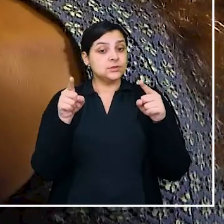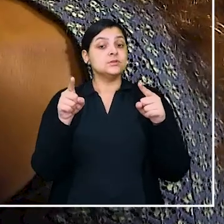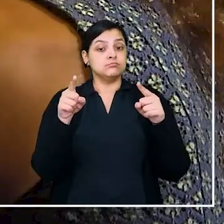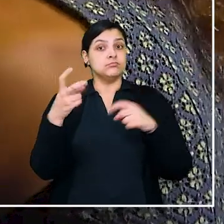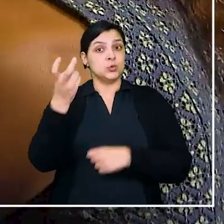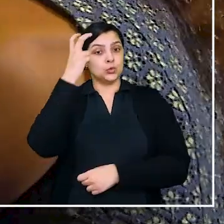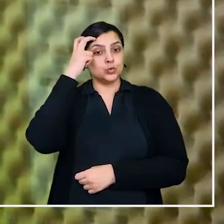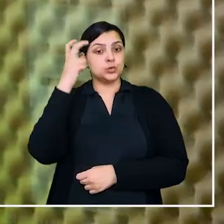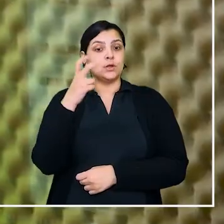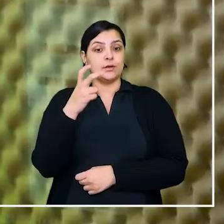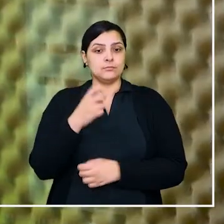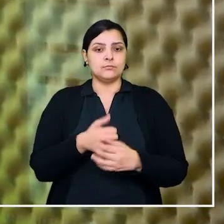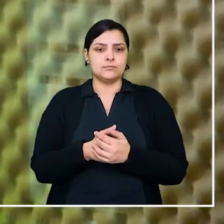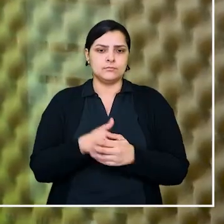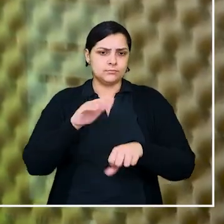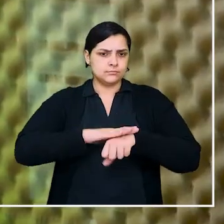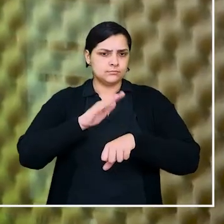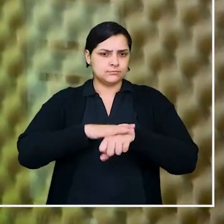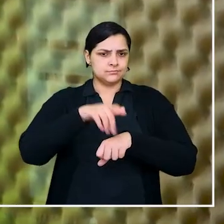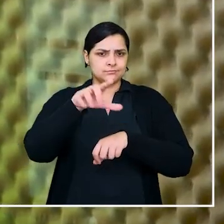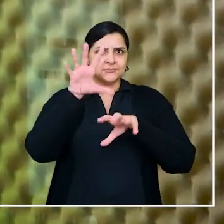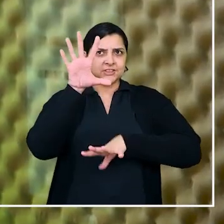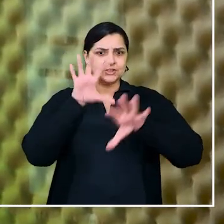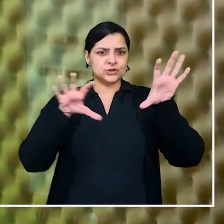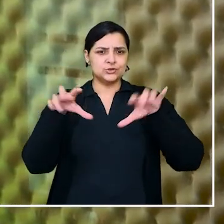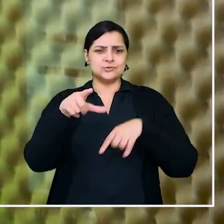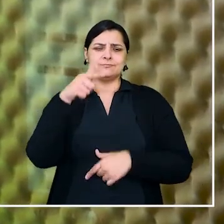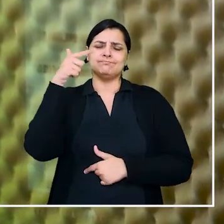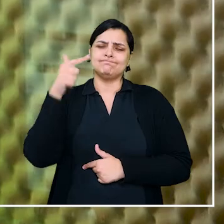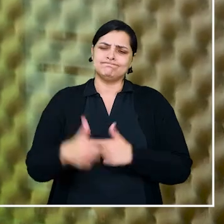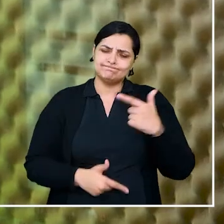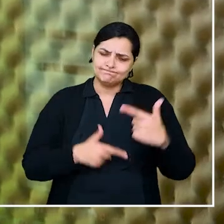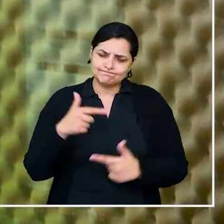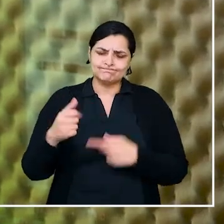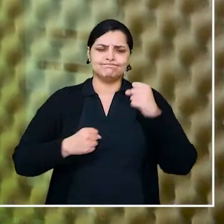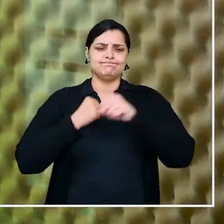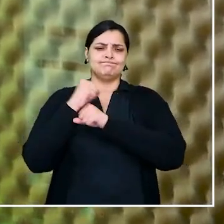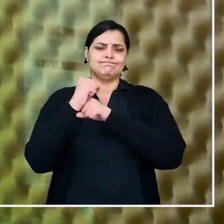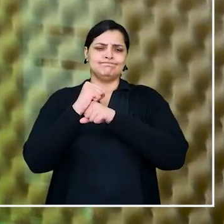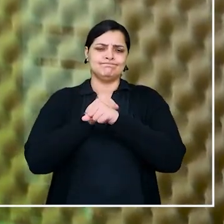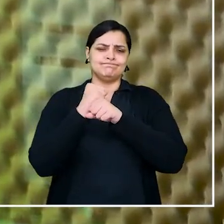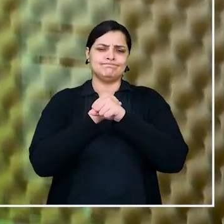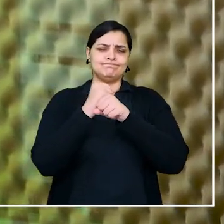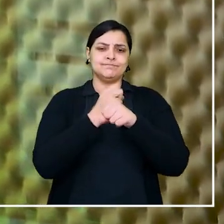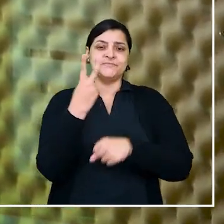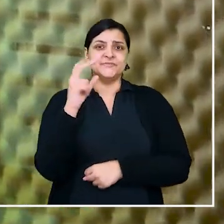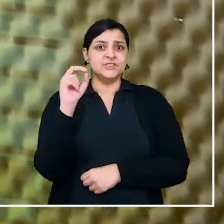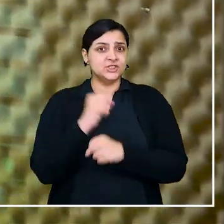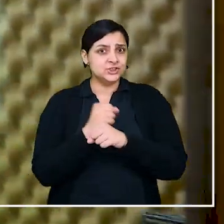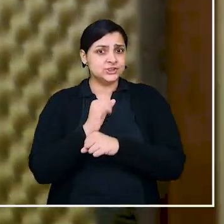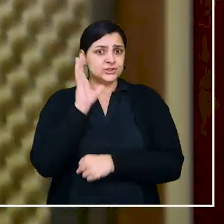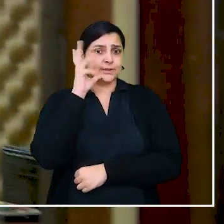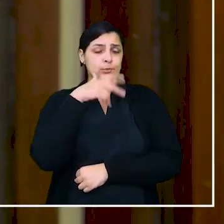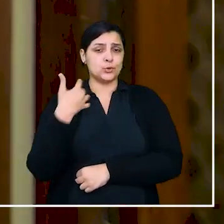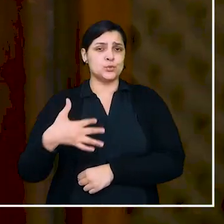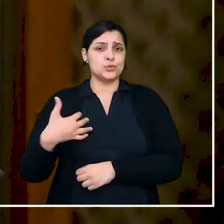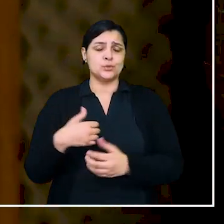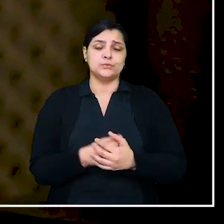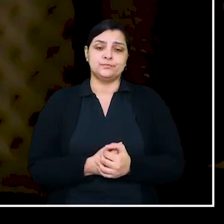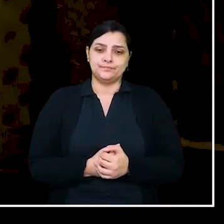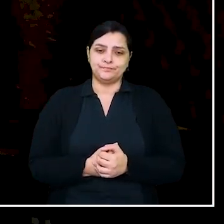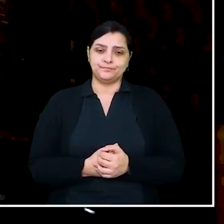produtora cultural. Para montar esse estúdio, Débora levou bastante tempo. Foram quase 20 anos. Ela